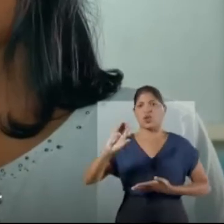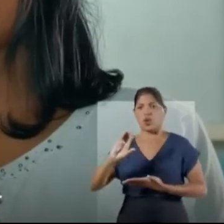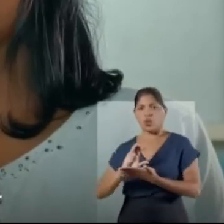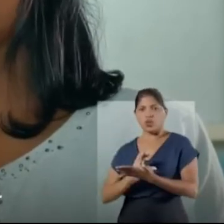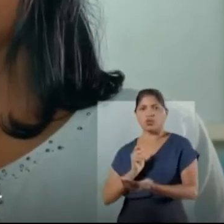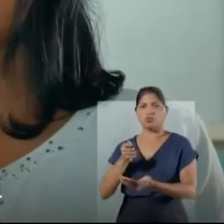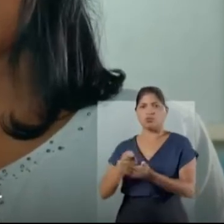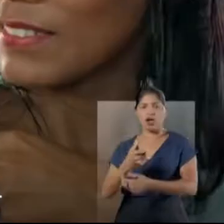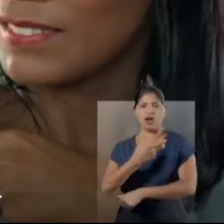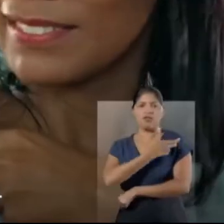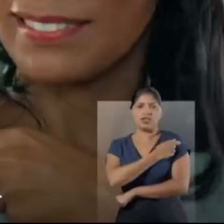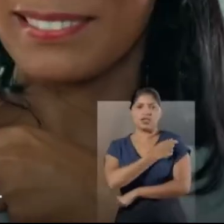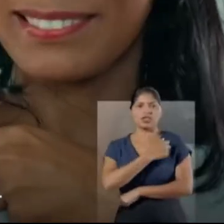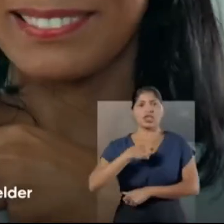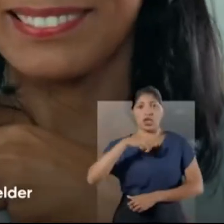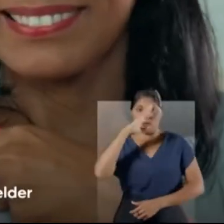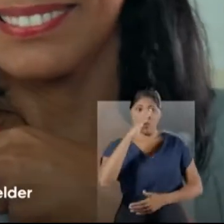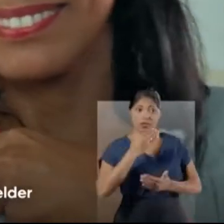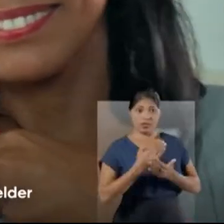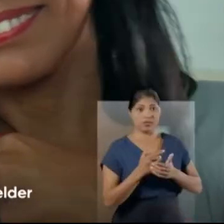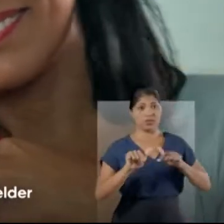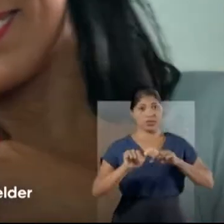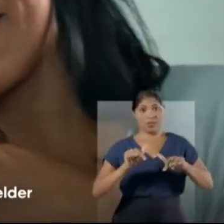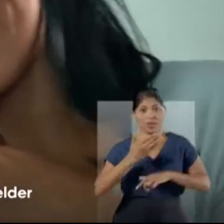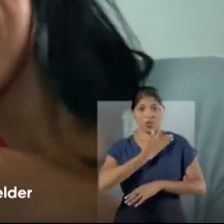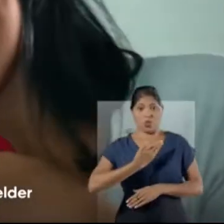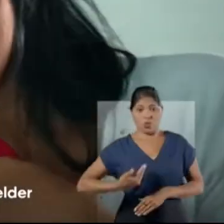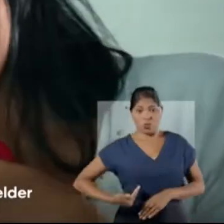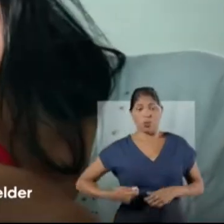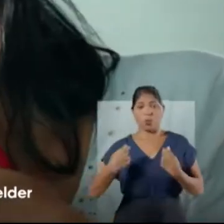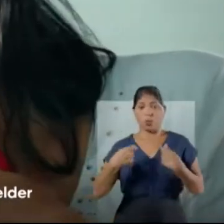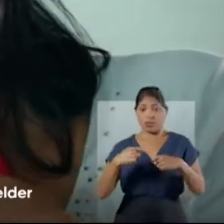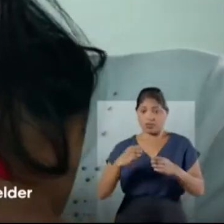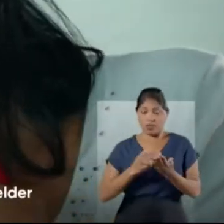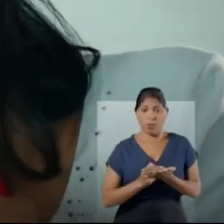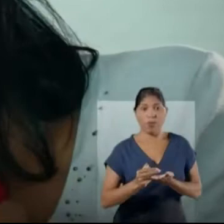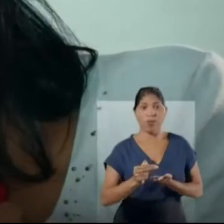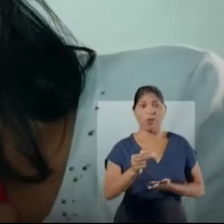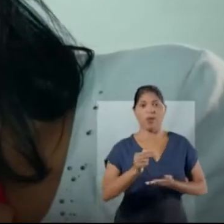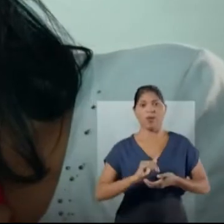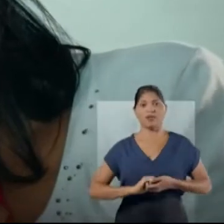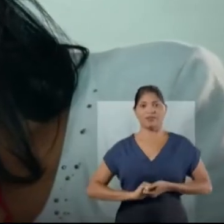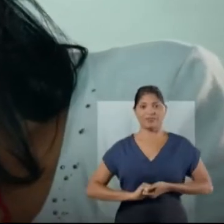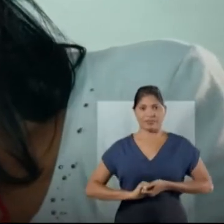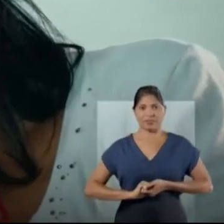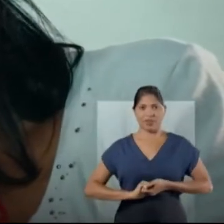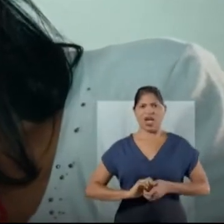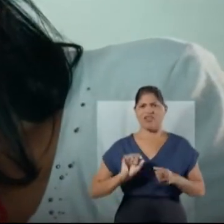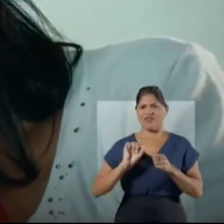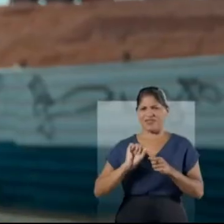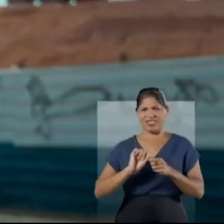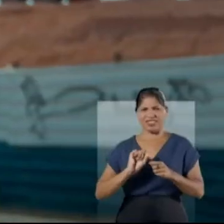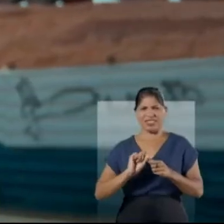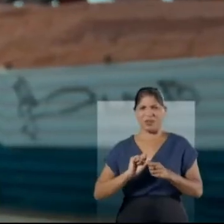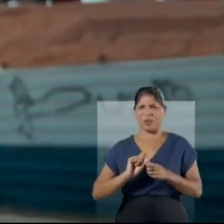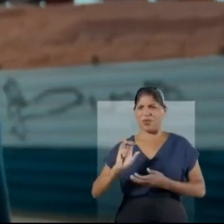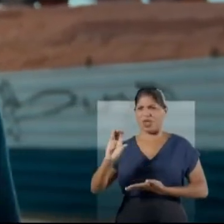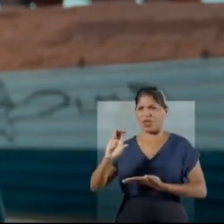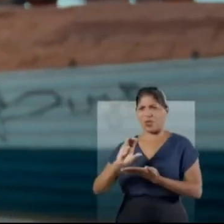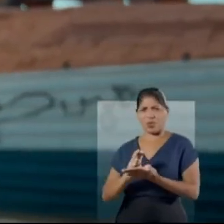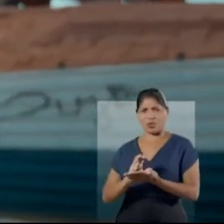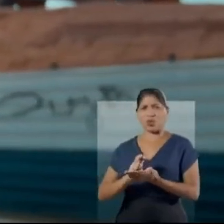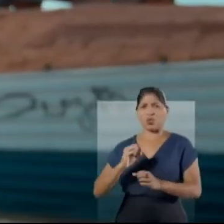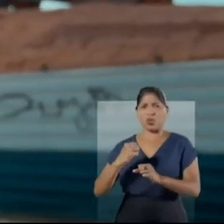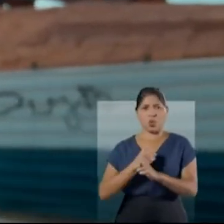investimento na compra de vacinas. Eu acredito que o trabalho do governador Helder precisa seguir em frente. Fizemos o maior